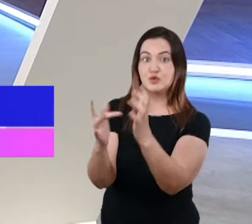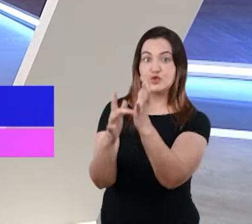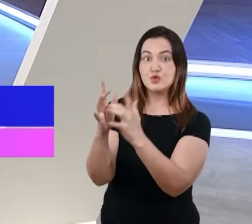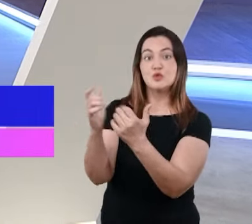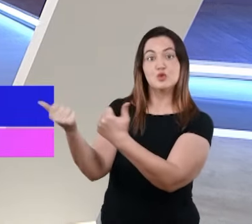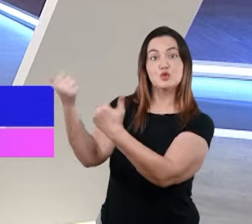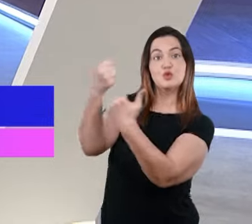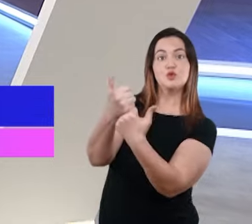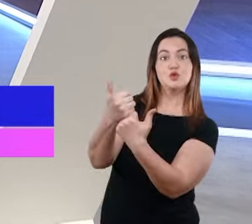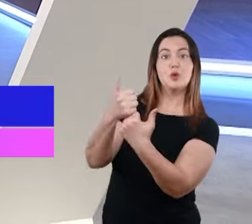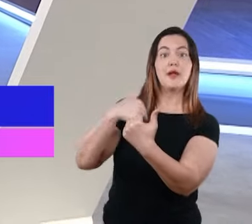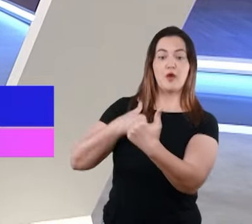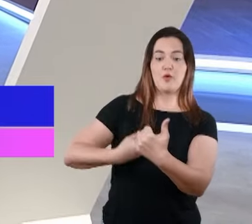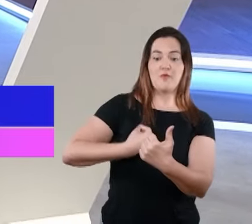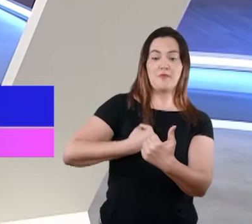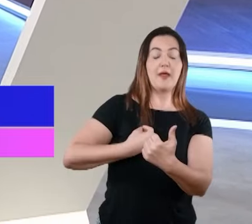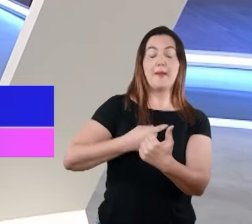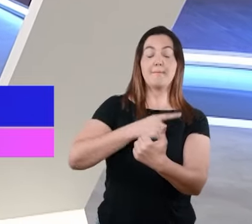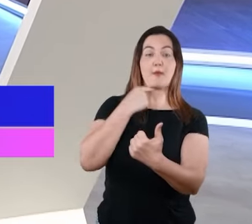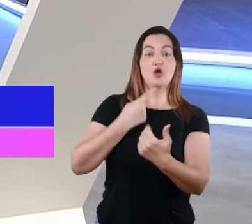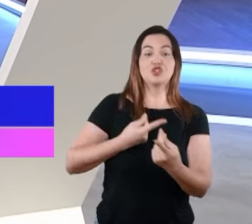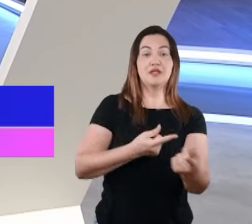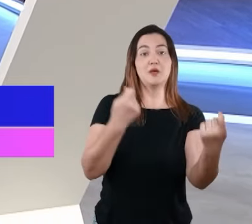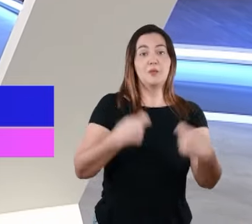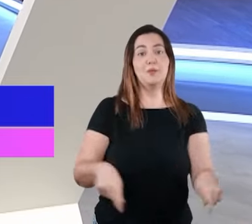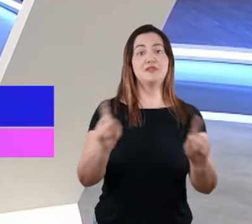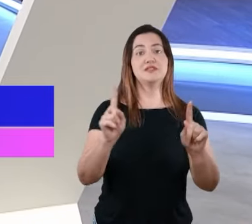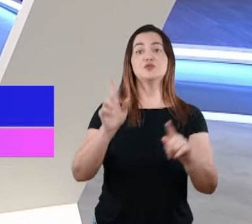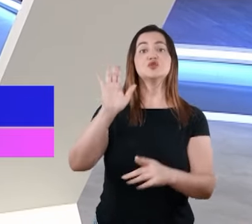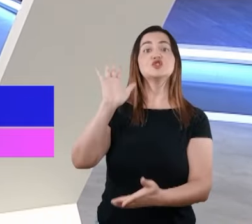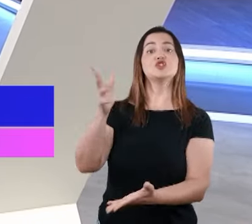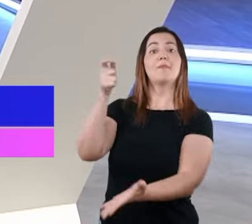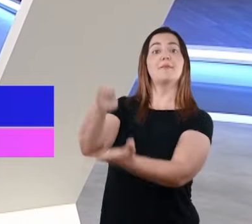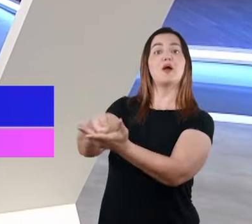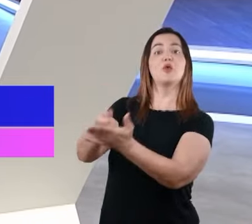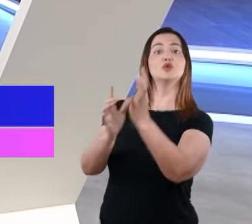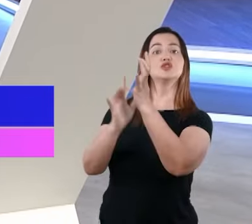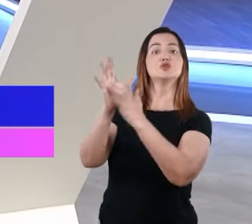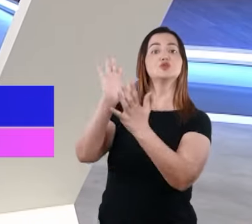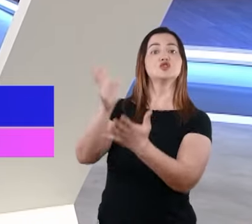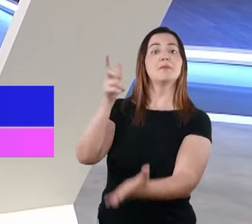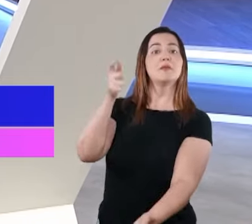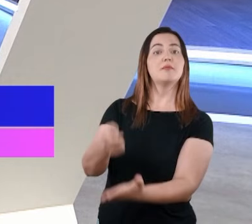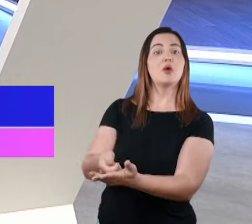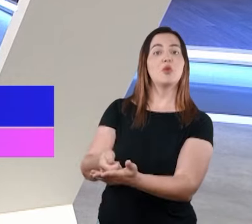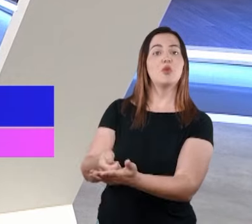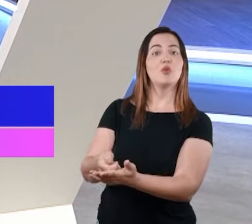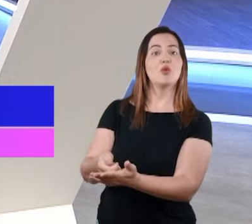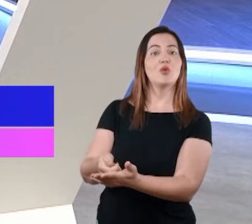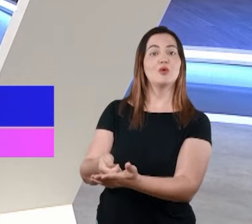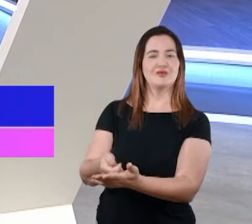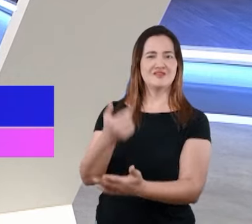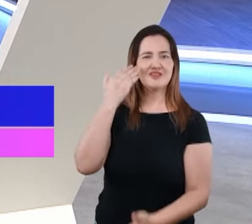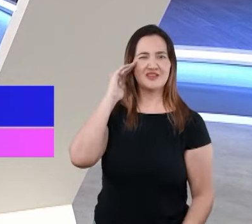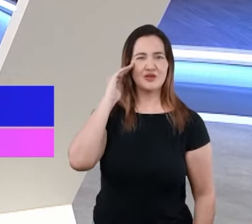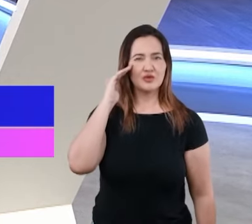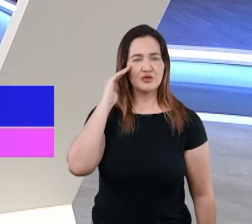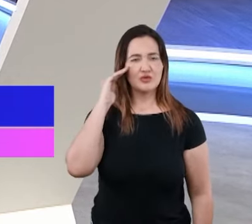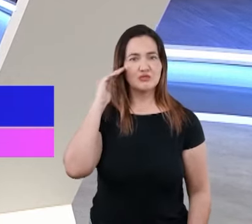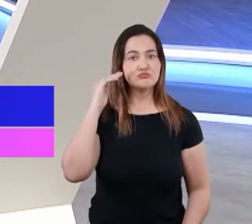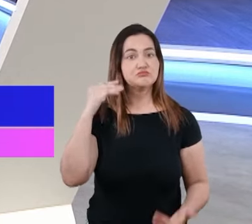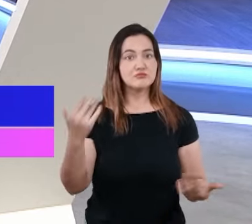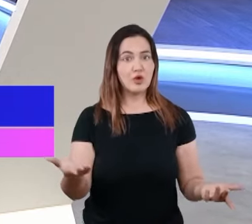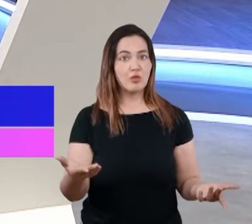deveríamos morrer pelos nossos pecados. Porque esta é a consequência de todo pecado. De qualquer pecado.